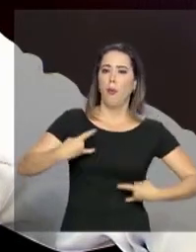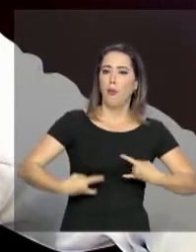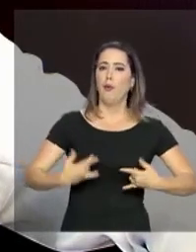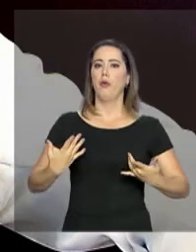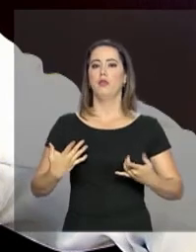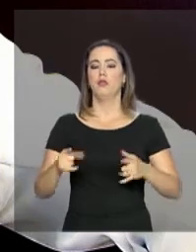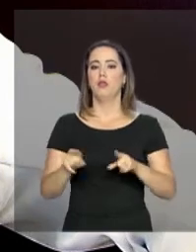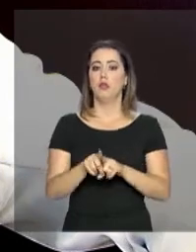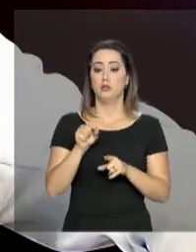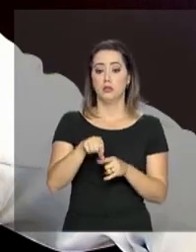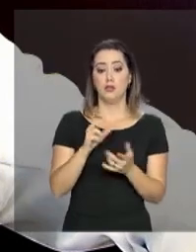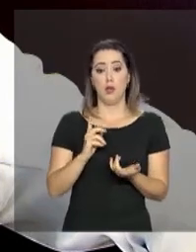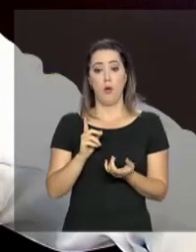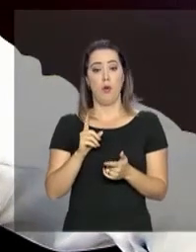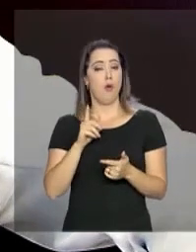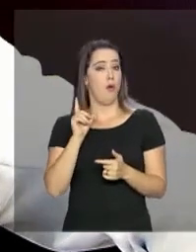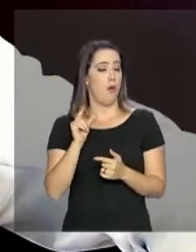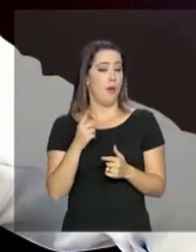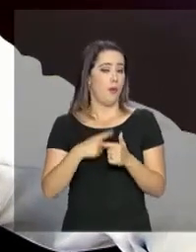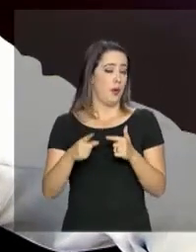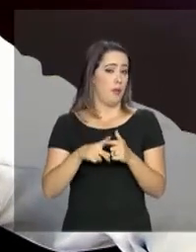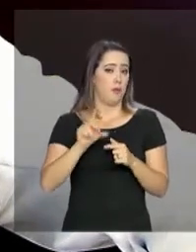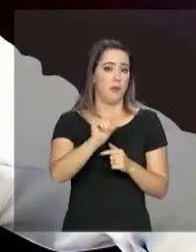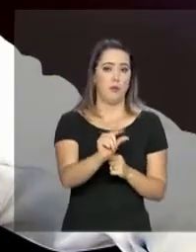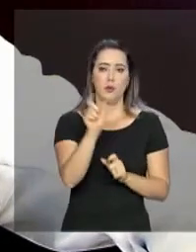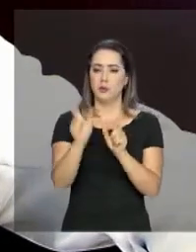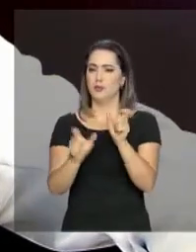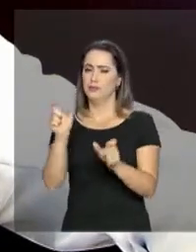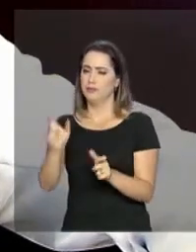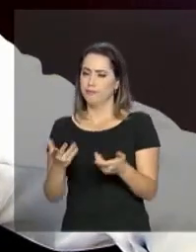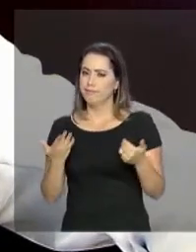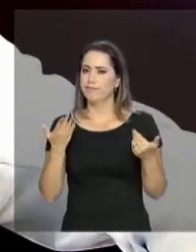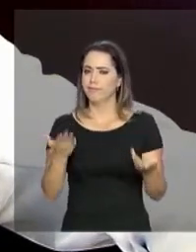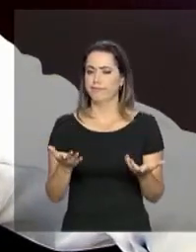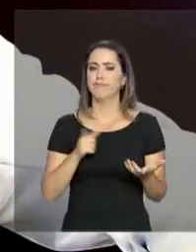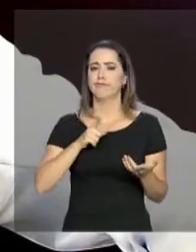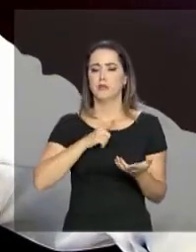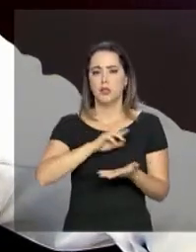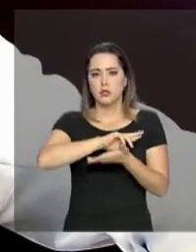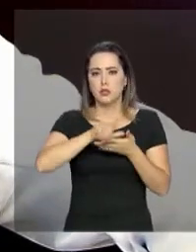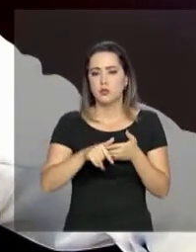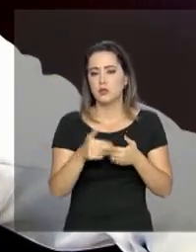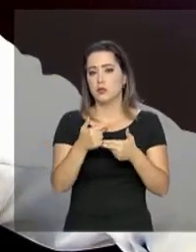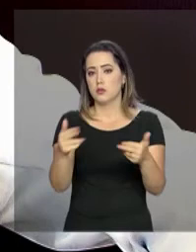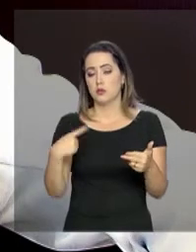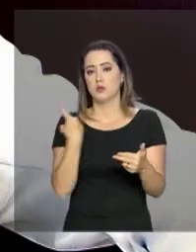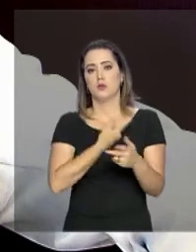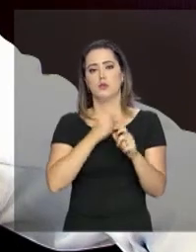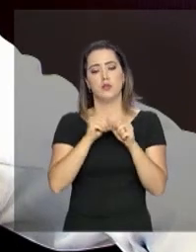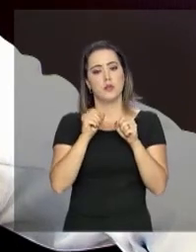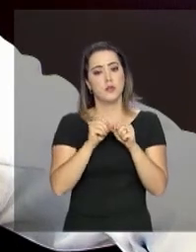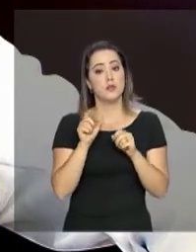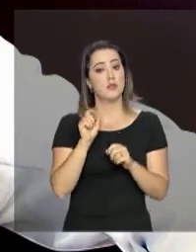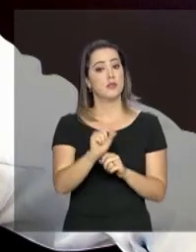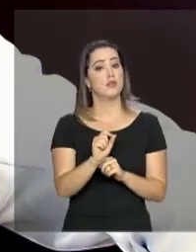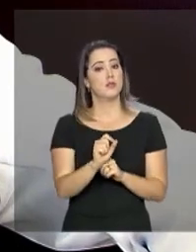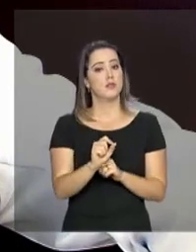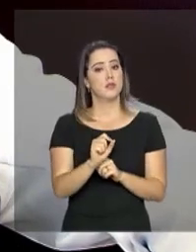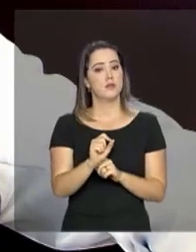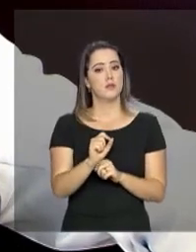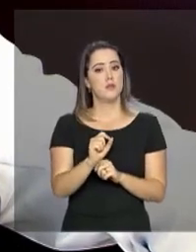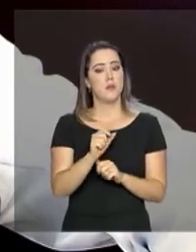a agressão ao paciente é muito pequena. Hoje, há uma série de procedimentos que nós fazemos no sentido de